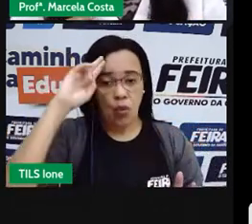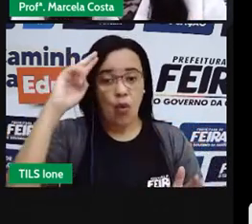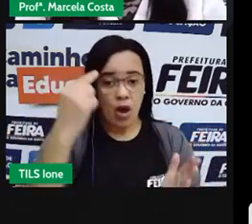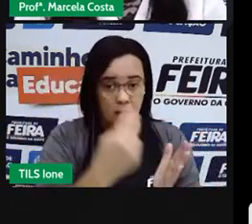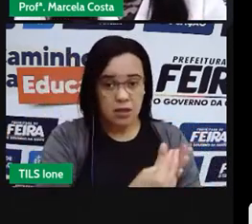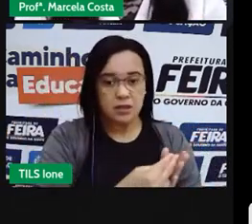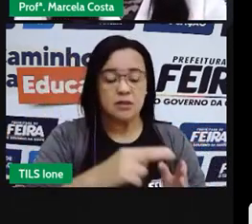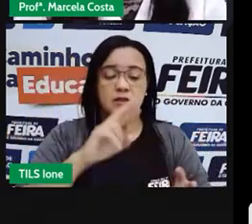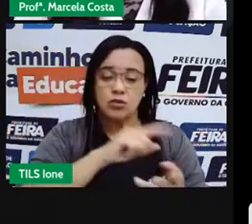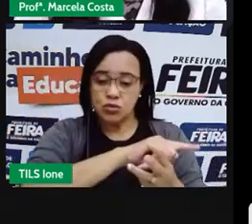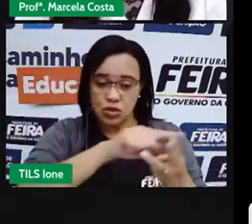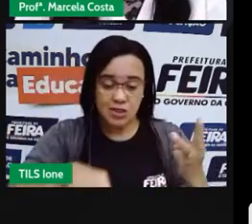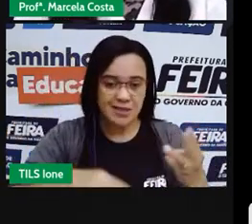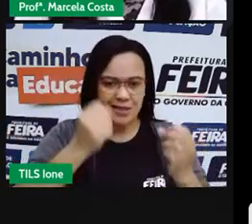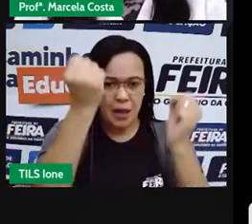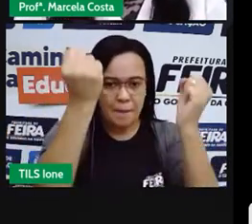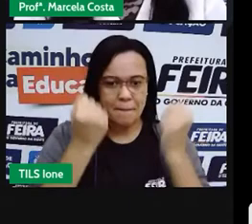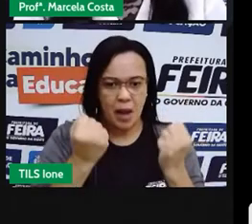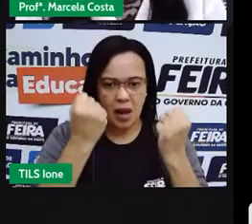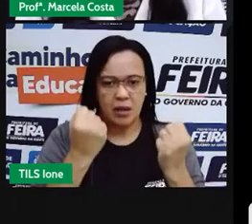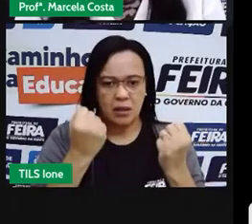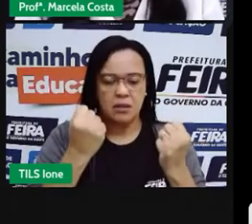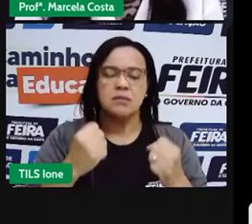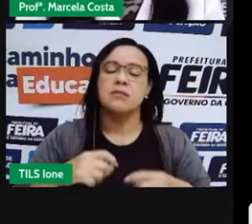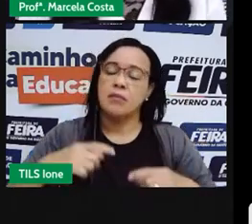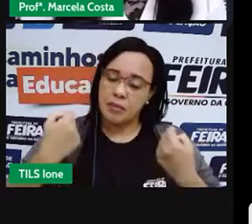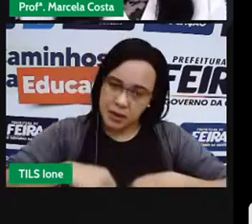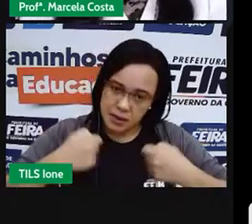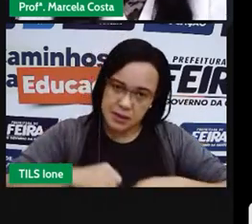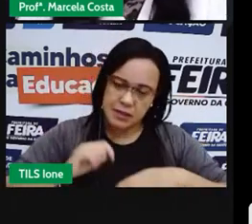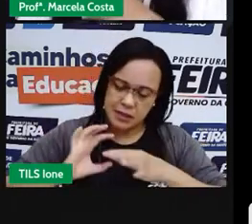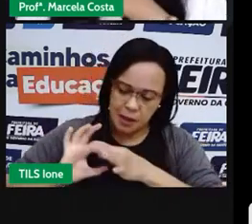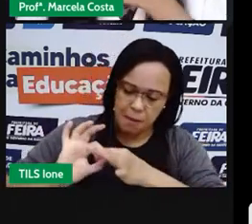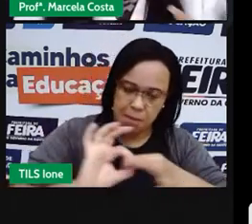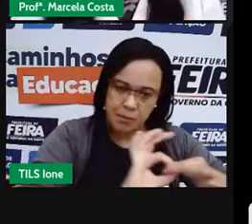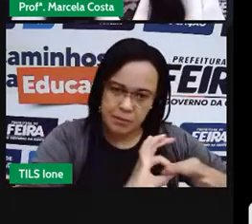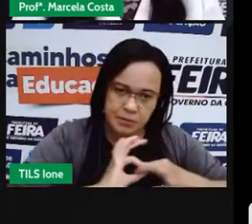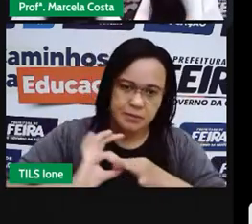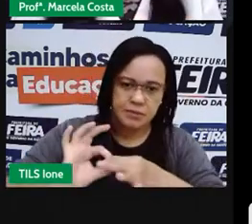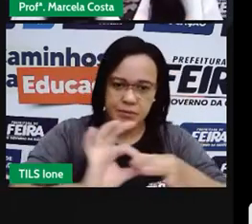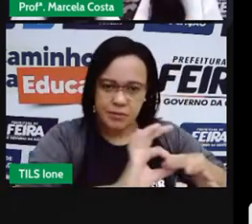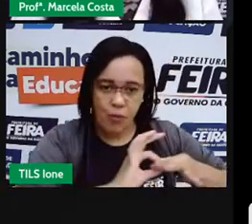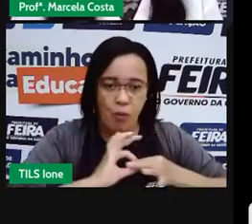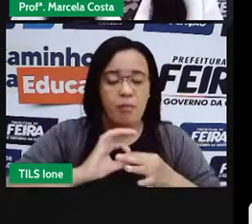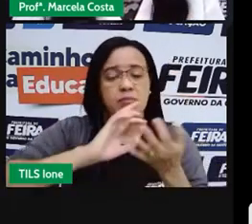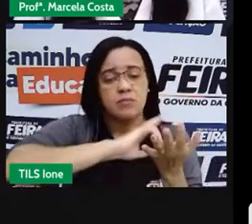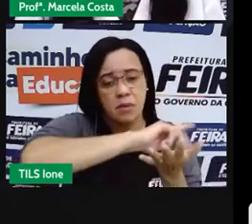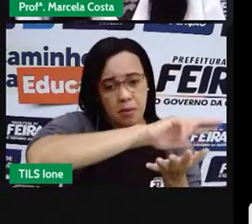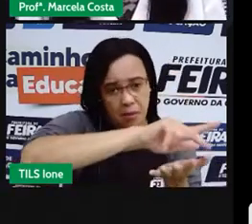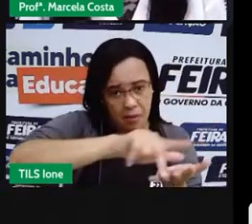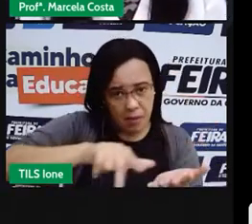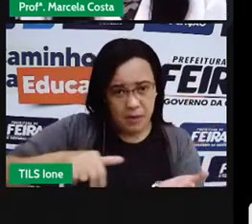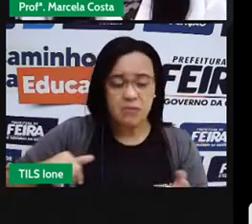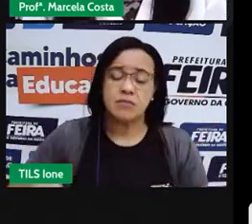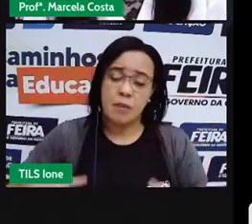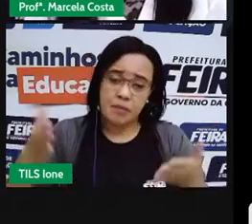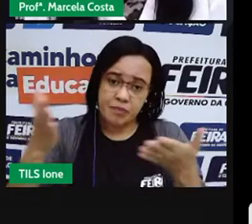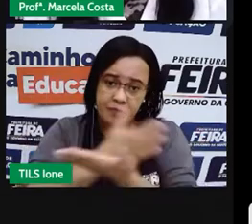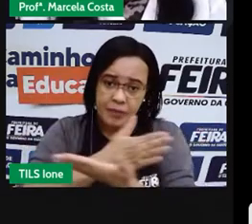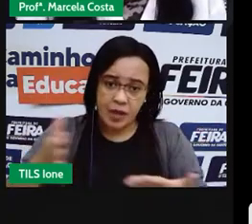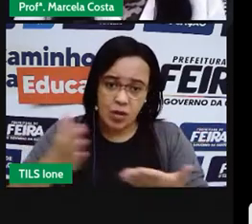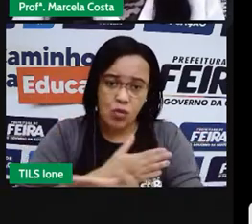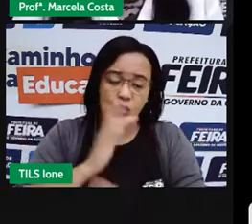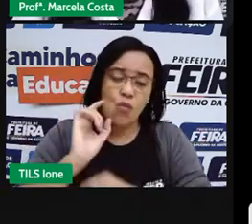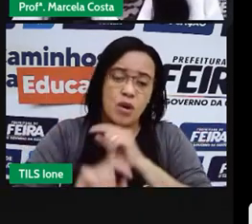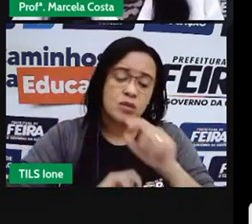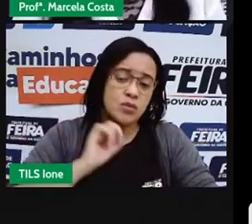envolvidos em diversos situações. E algumas delas a gente pode